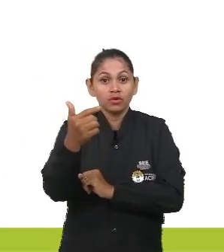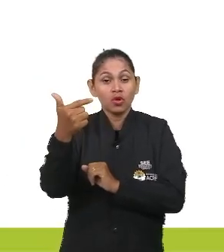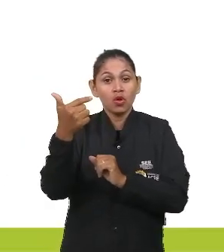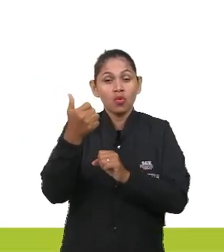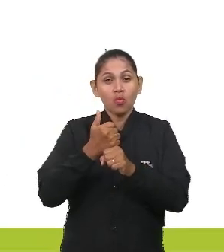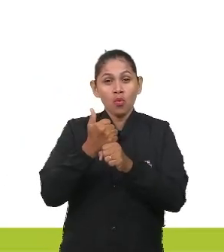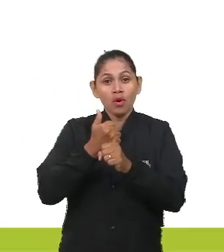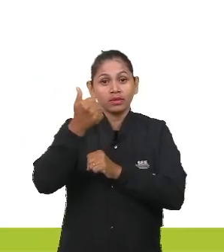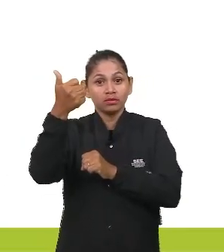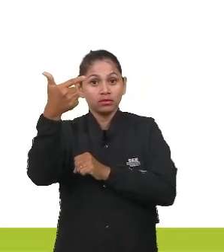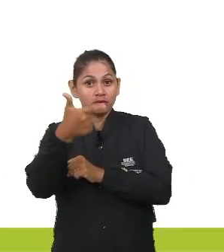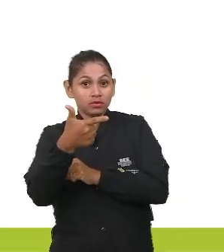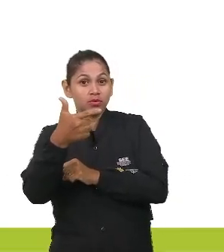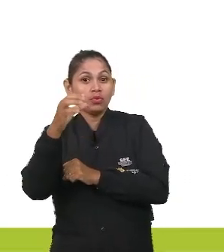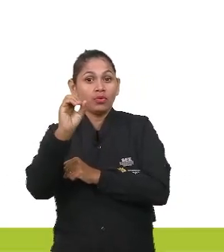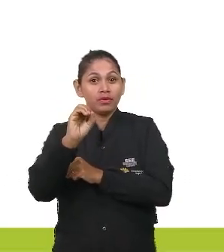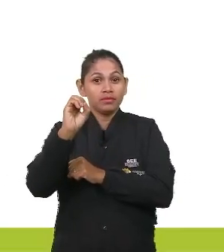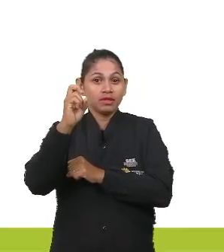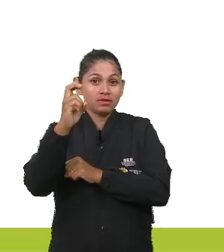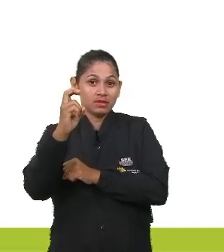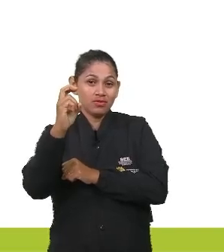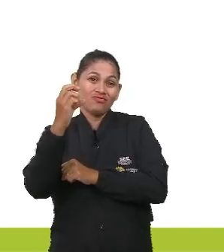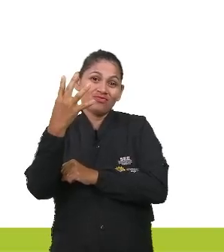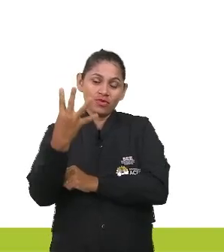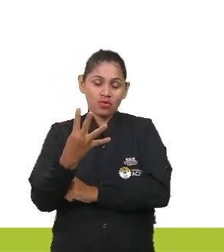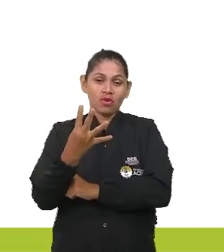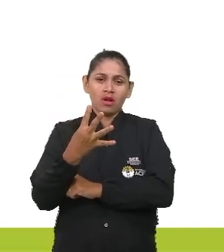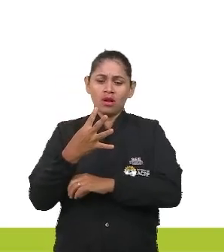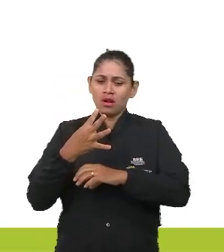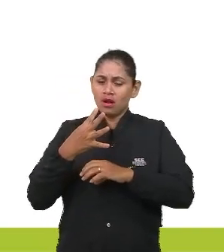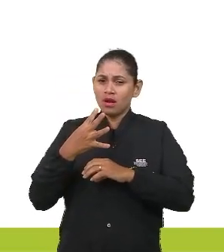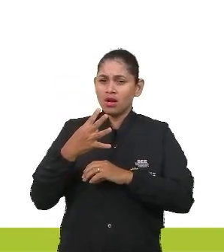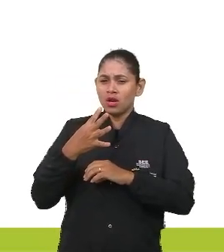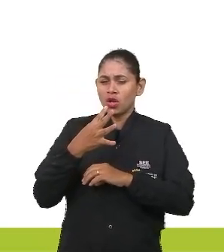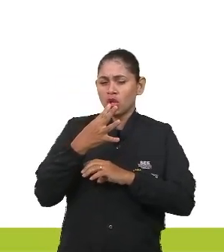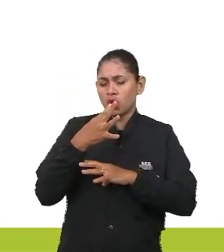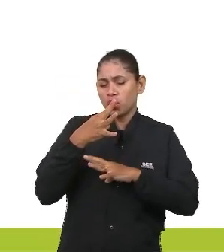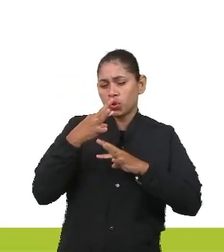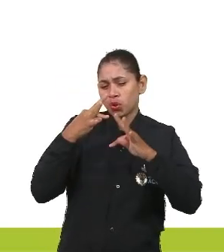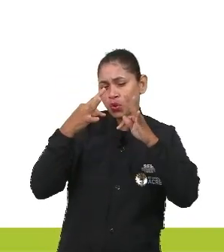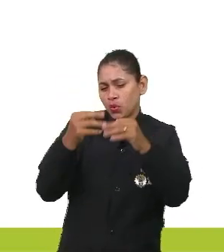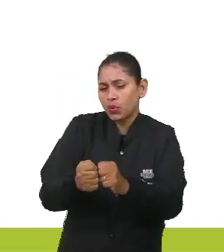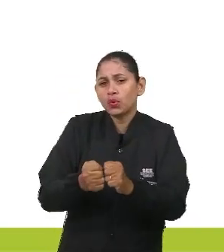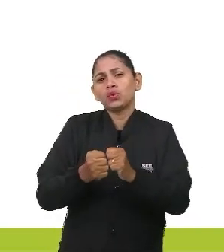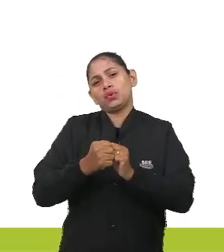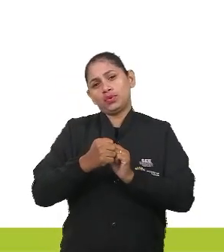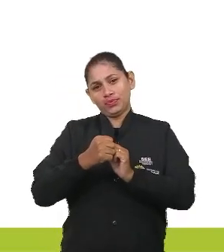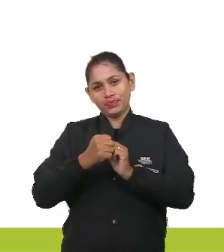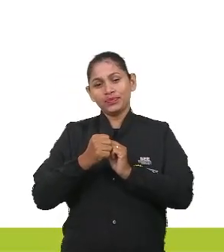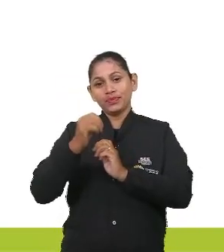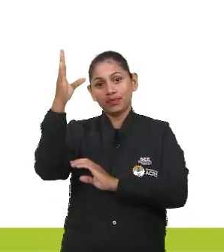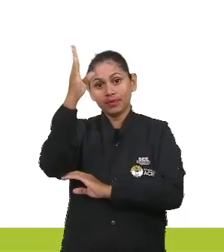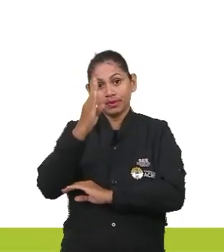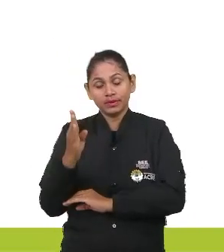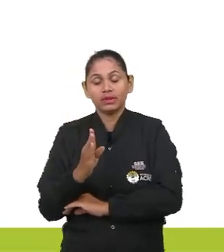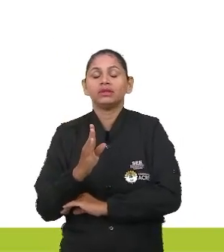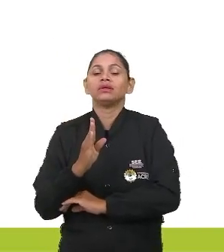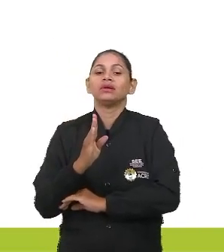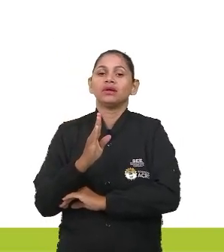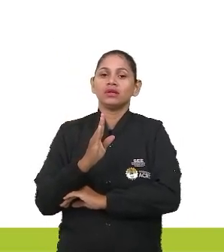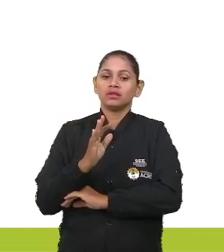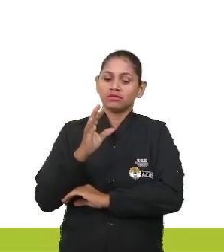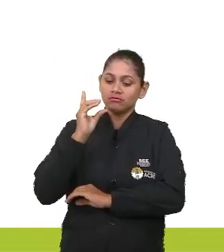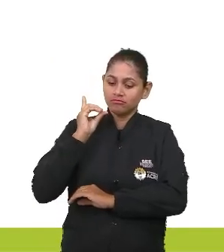todos os brasileiros terão direito a morar num local com água encanada e tratamento de